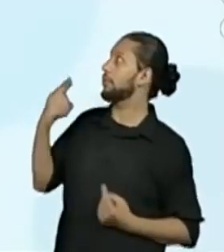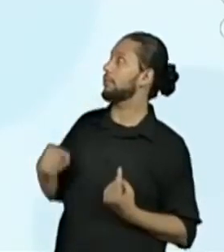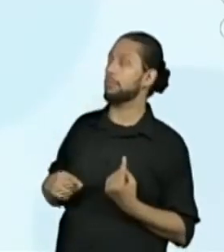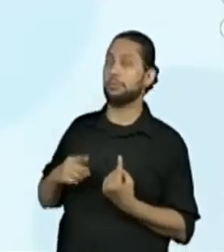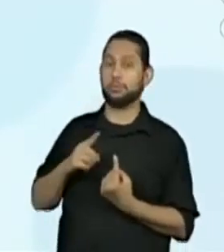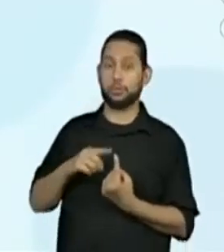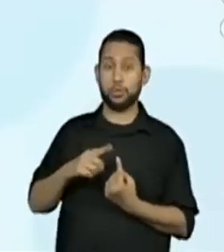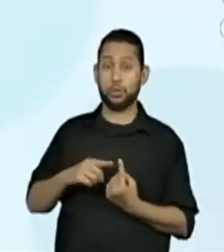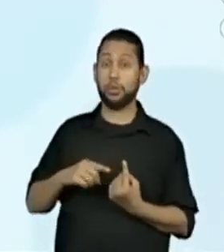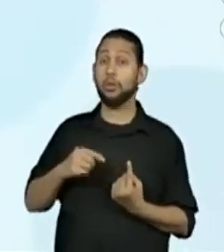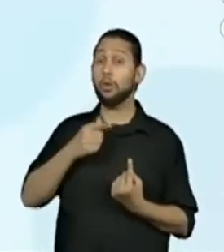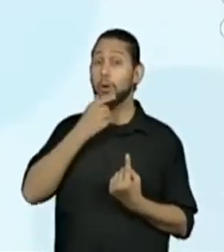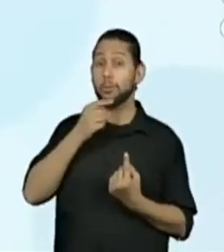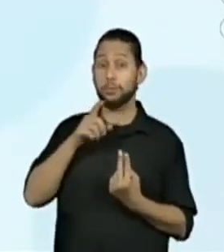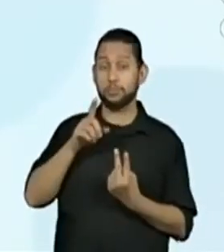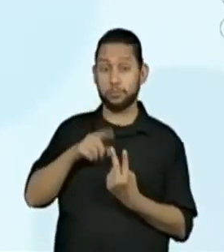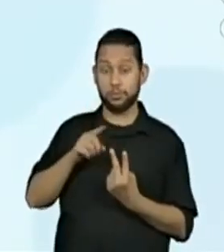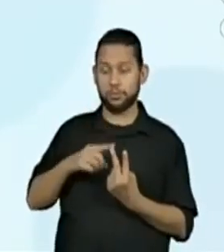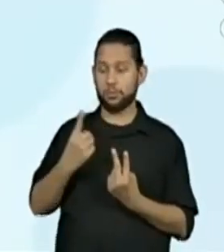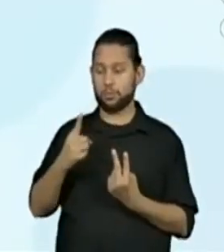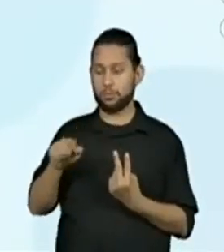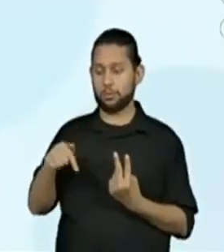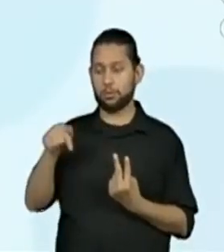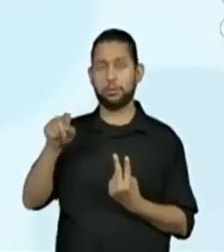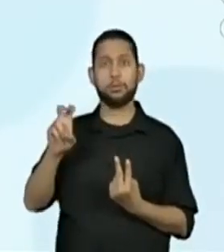Meu tio tem 1,75.